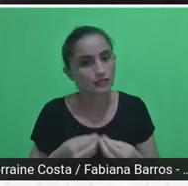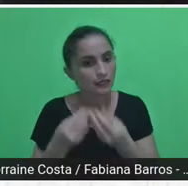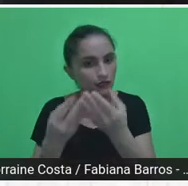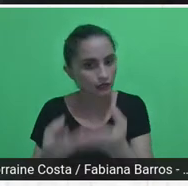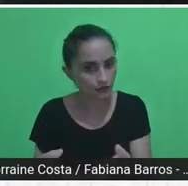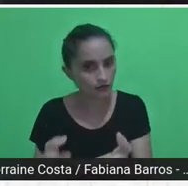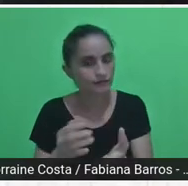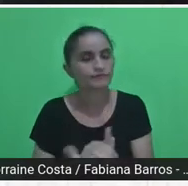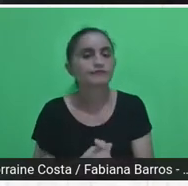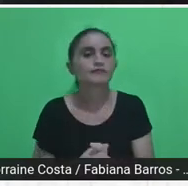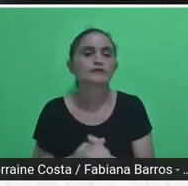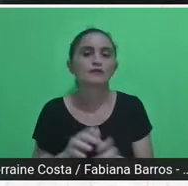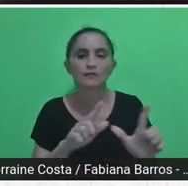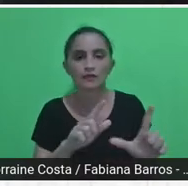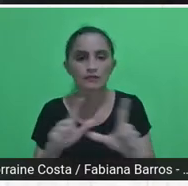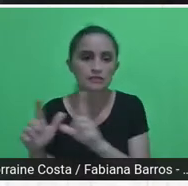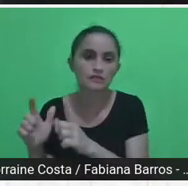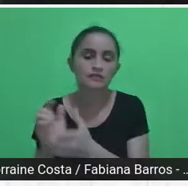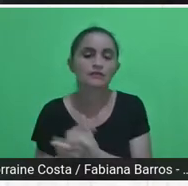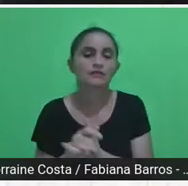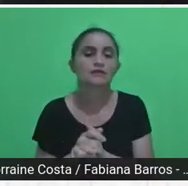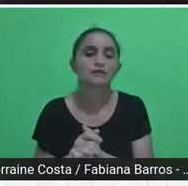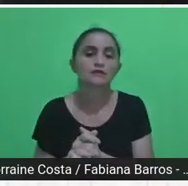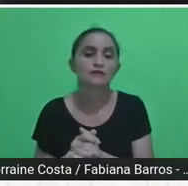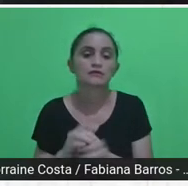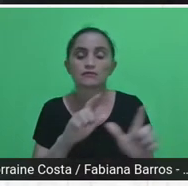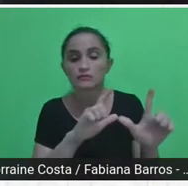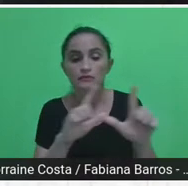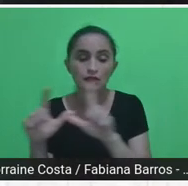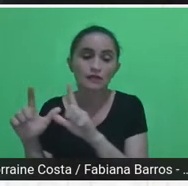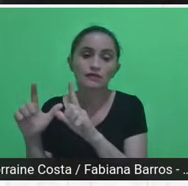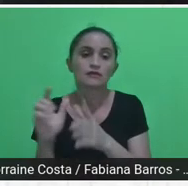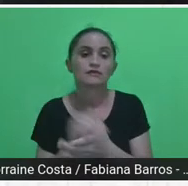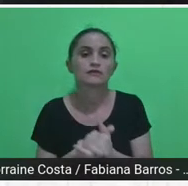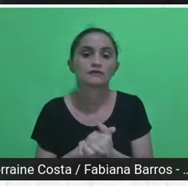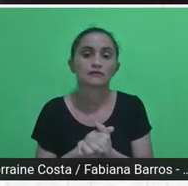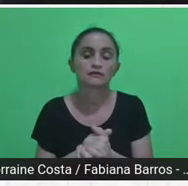Por favor? Bom, pode passar? Pode passar? passar?